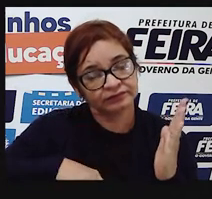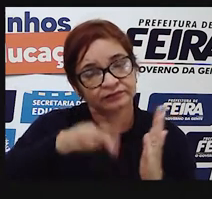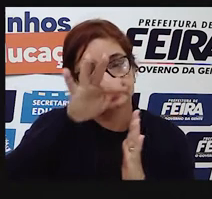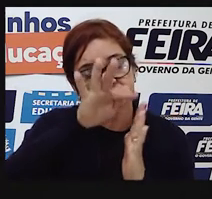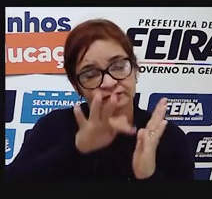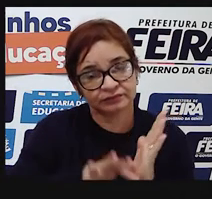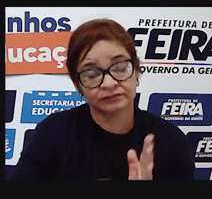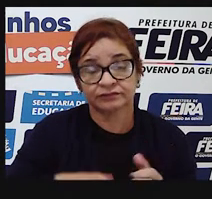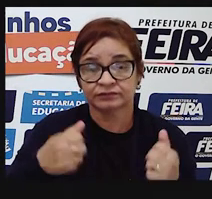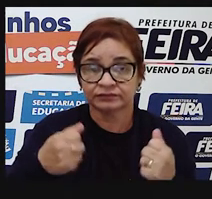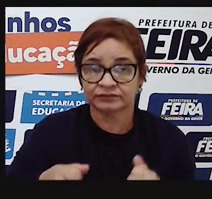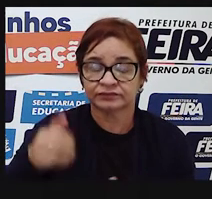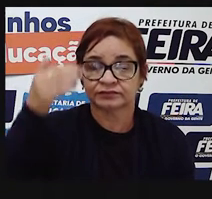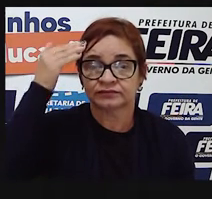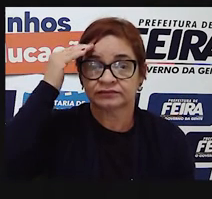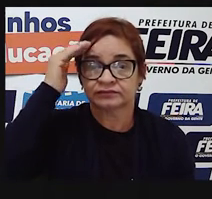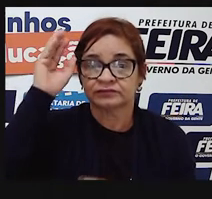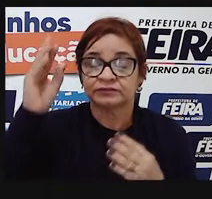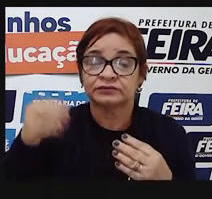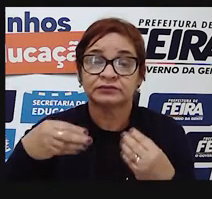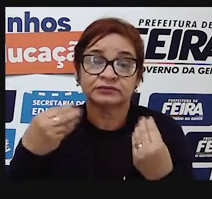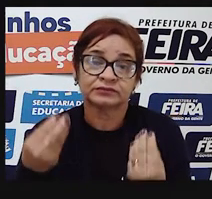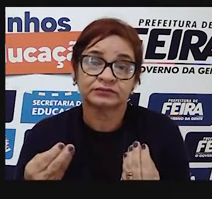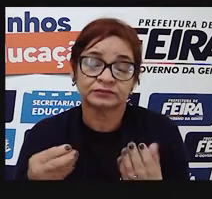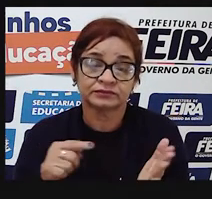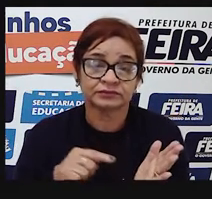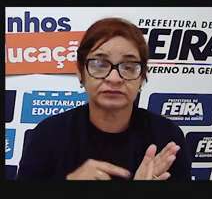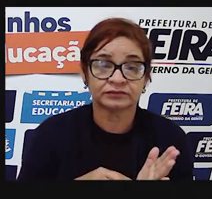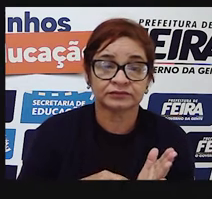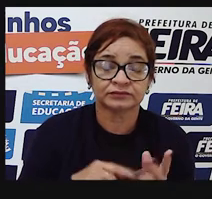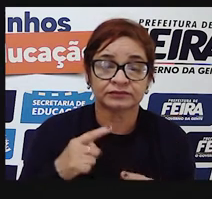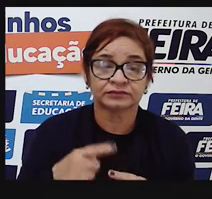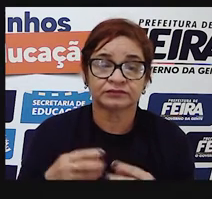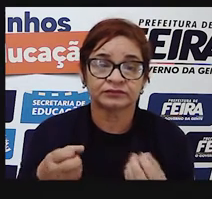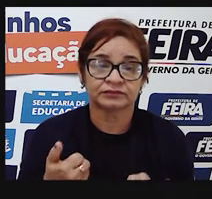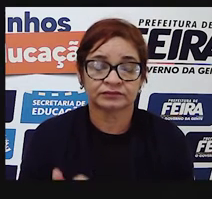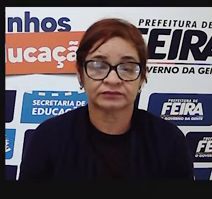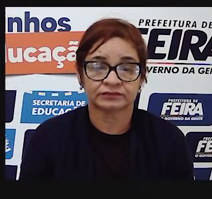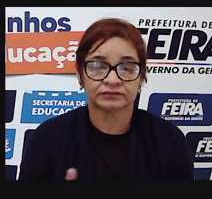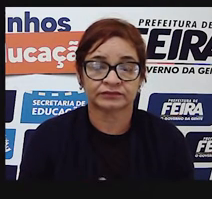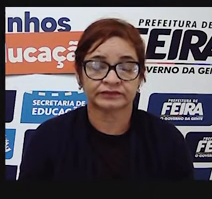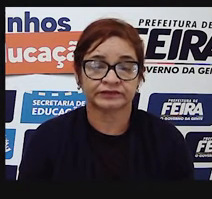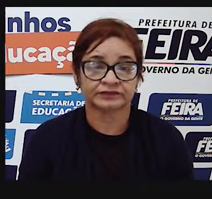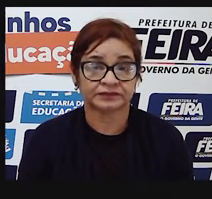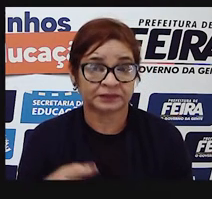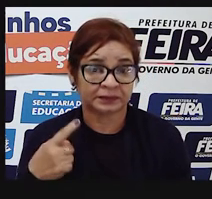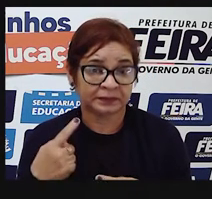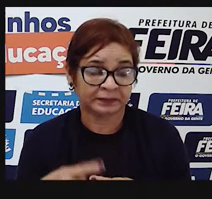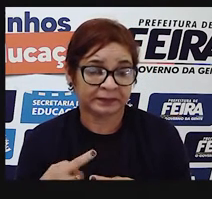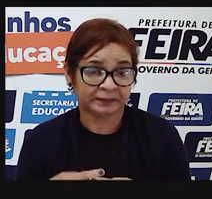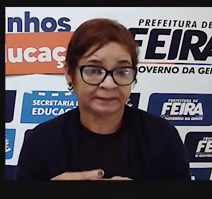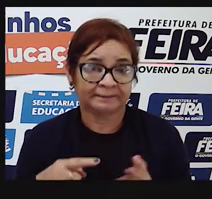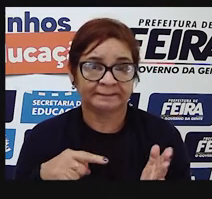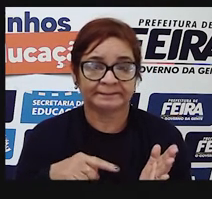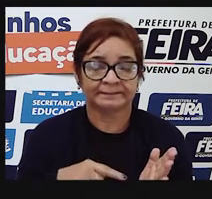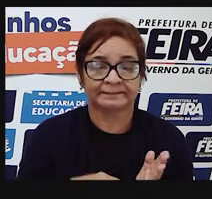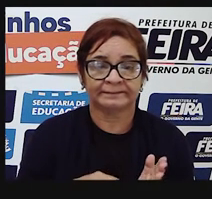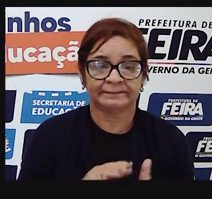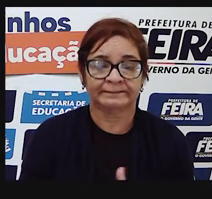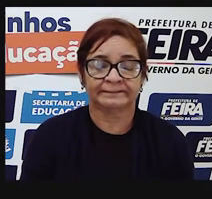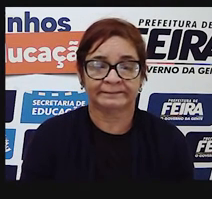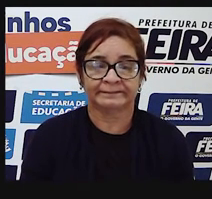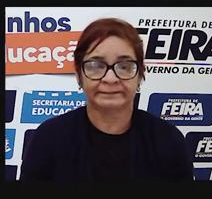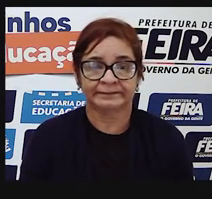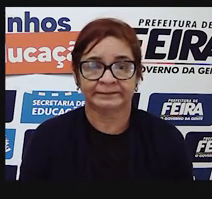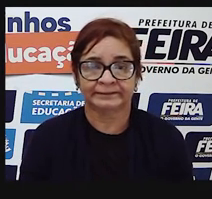qual a função da pontuação dentro daquele texto. Porque a pontuação, ela não é